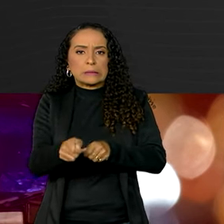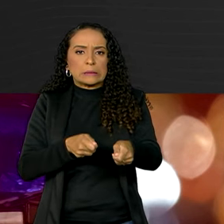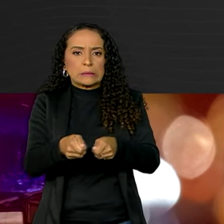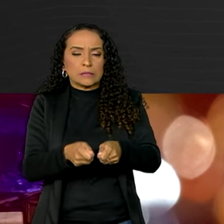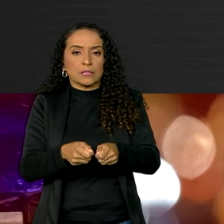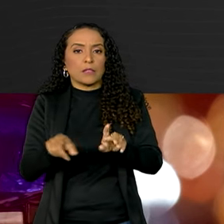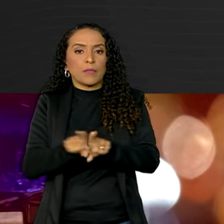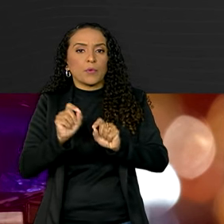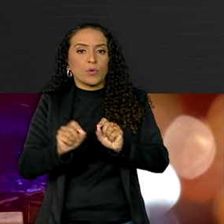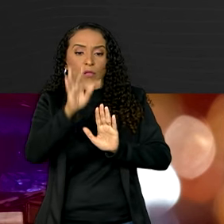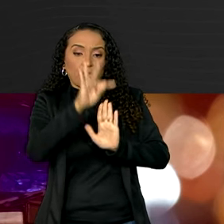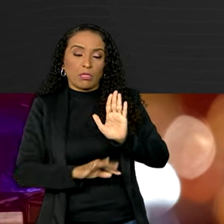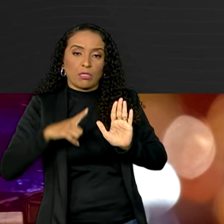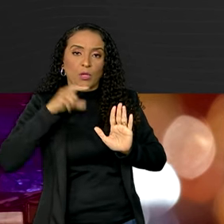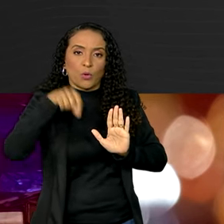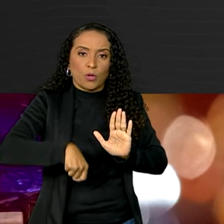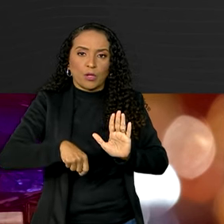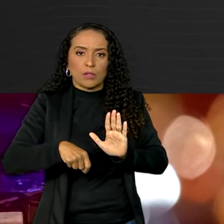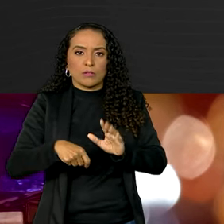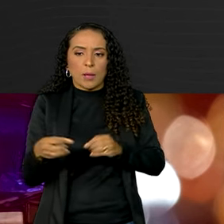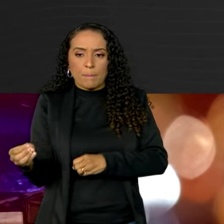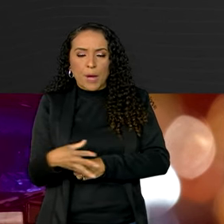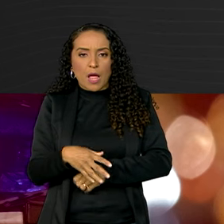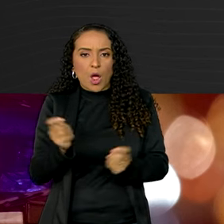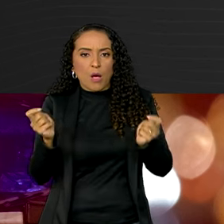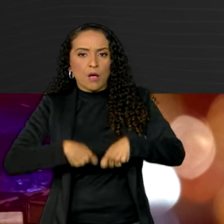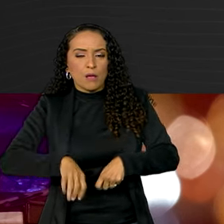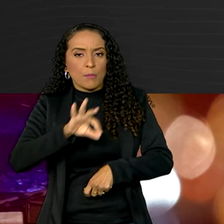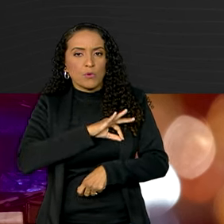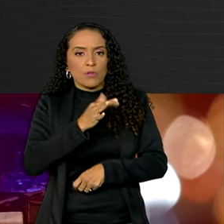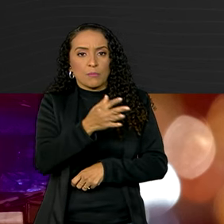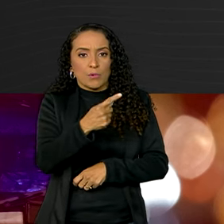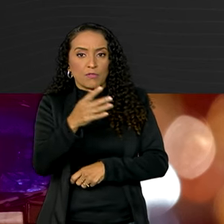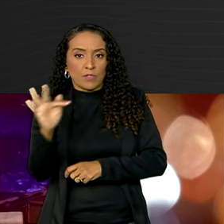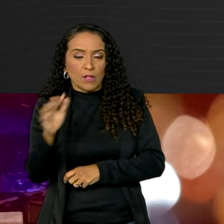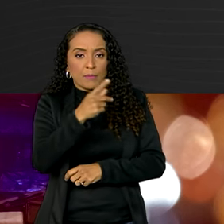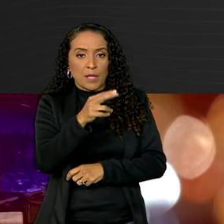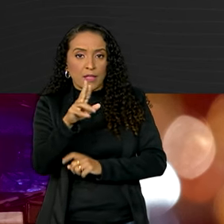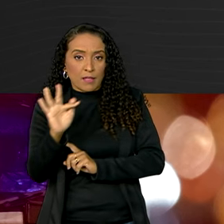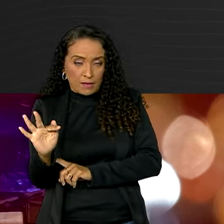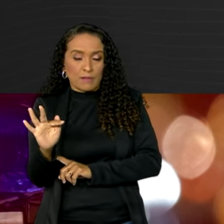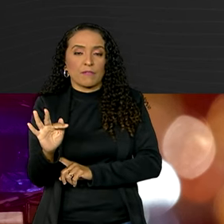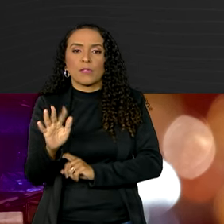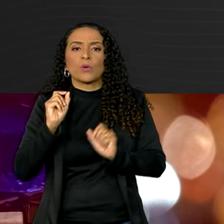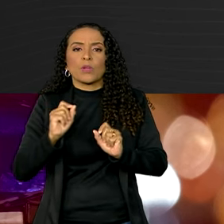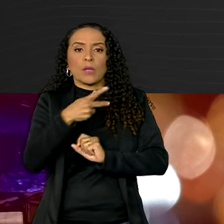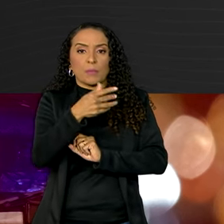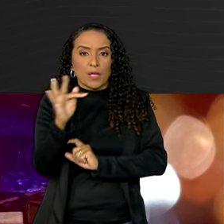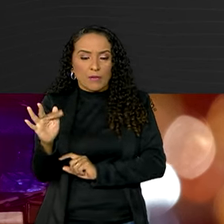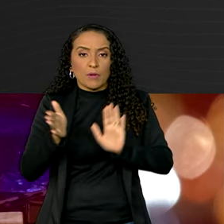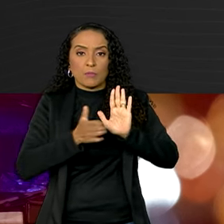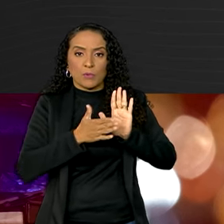Além disso, o texto prevê a atualização das competências das Polícias Federal e Rodoviária Federal. Para a PF,